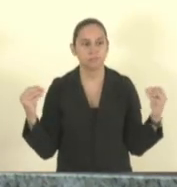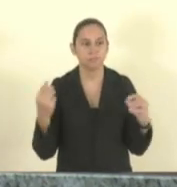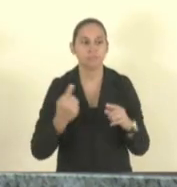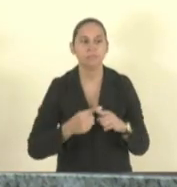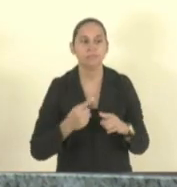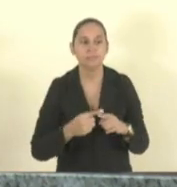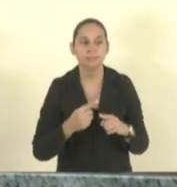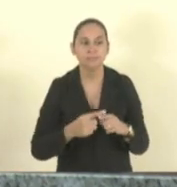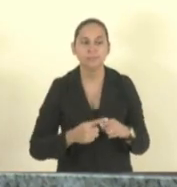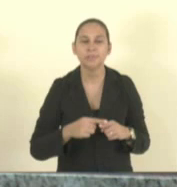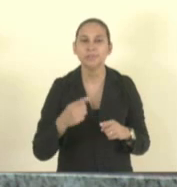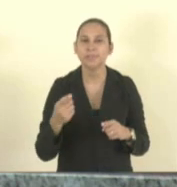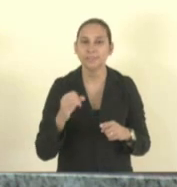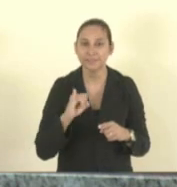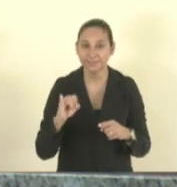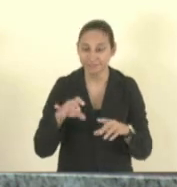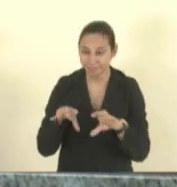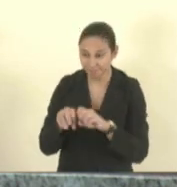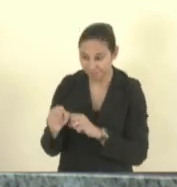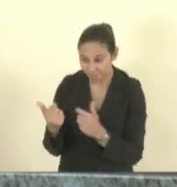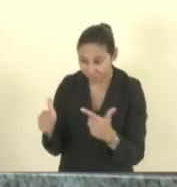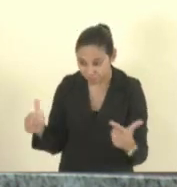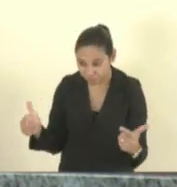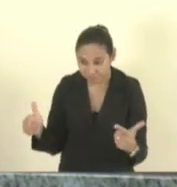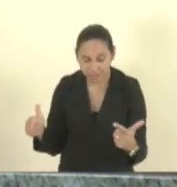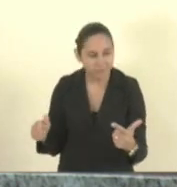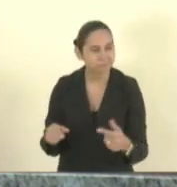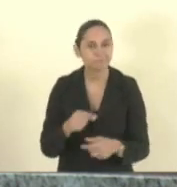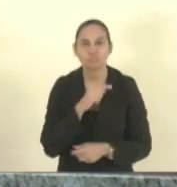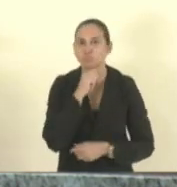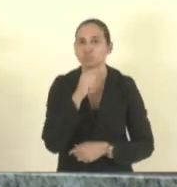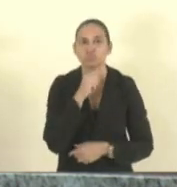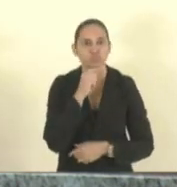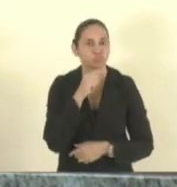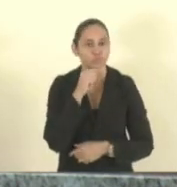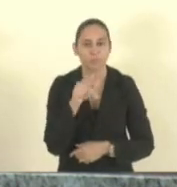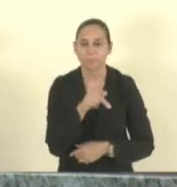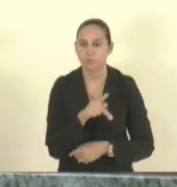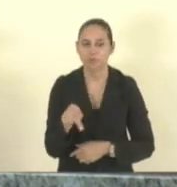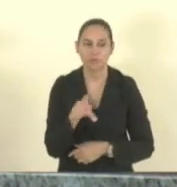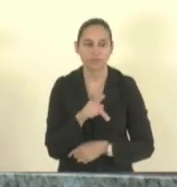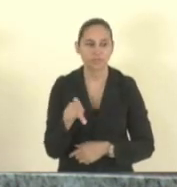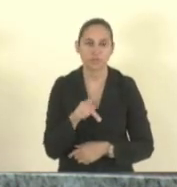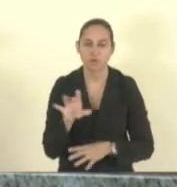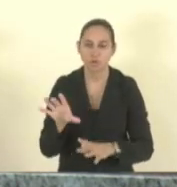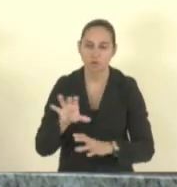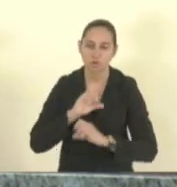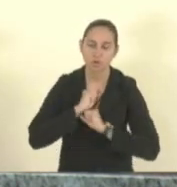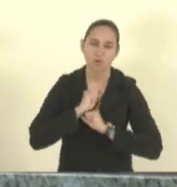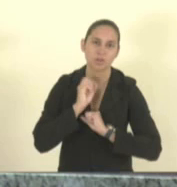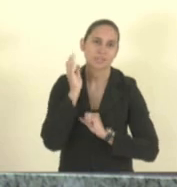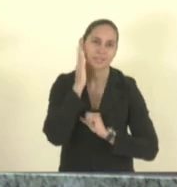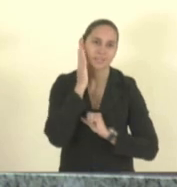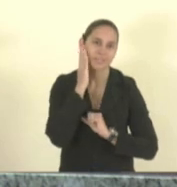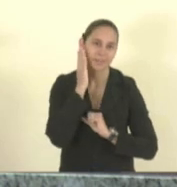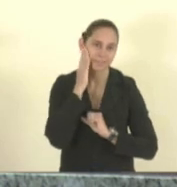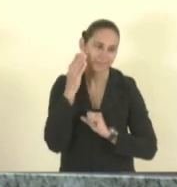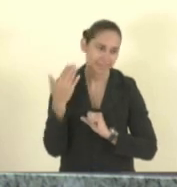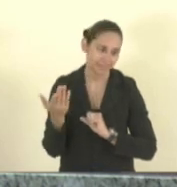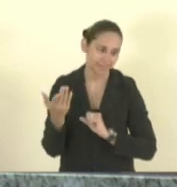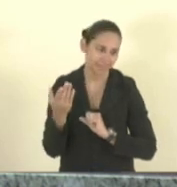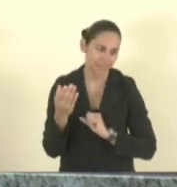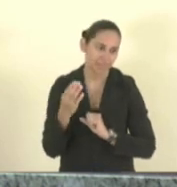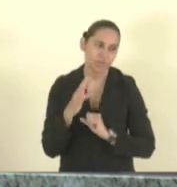sem a formação não tem como o professor regente se apropriar do